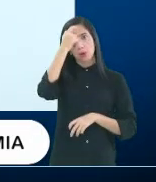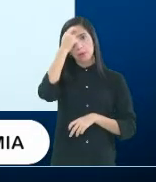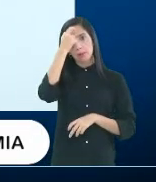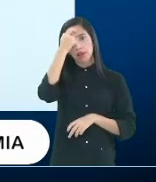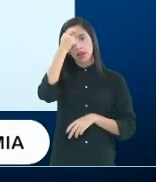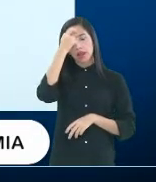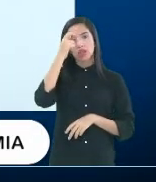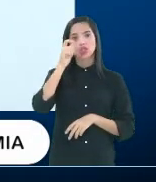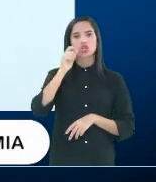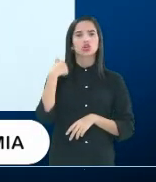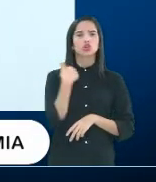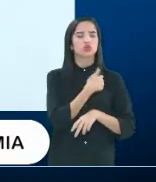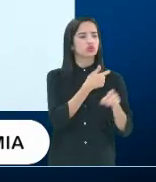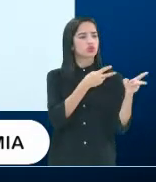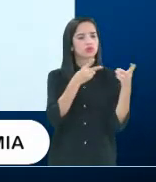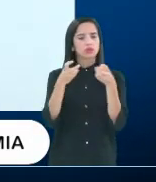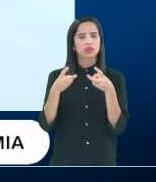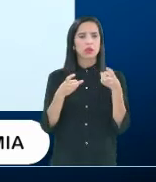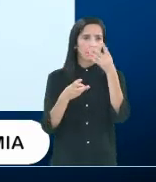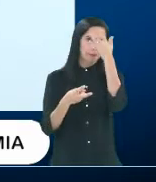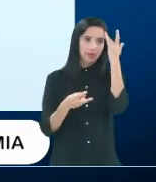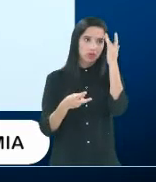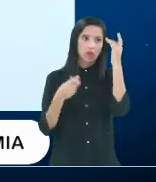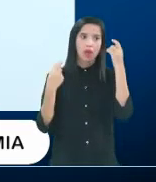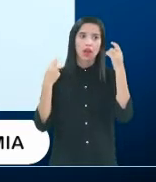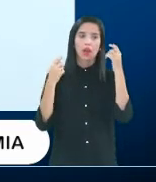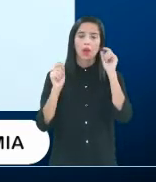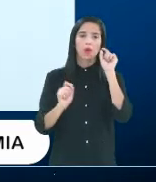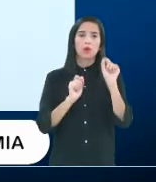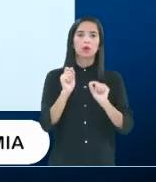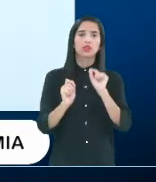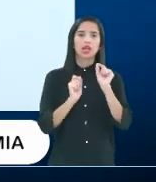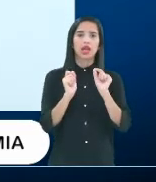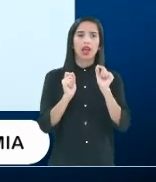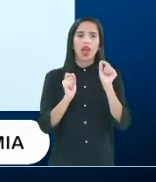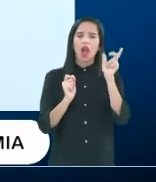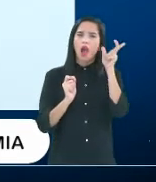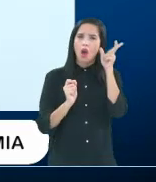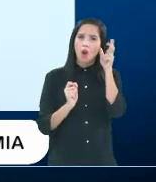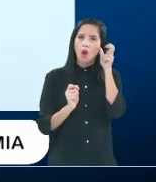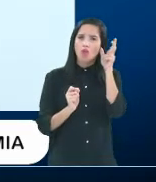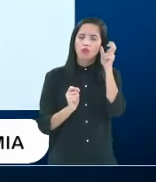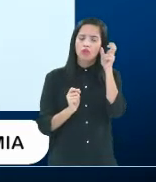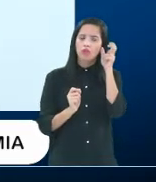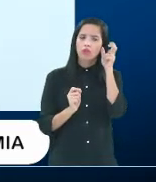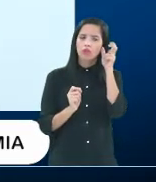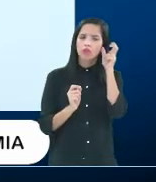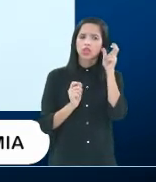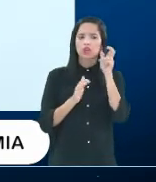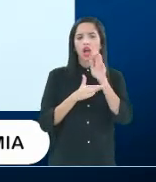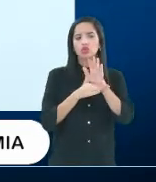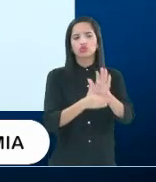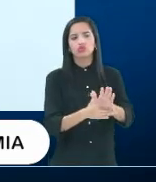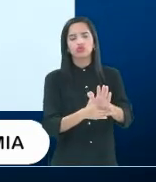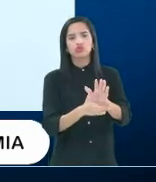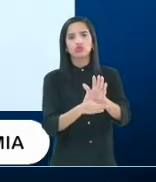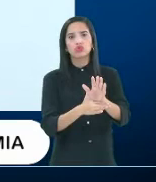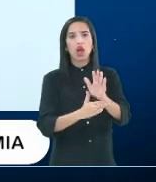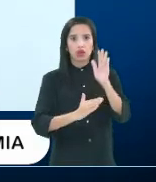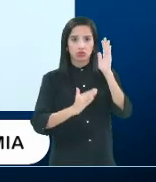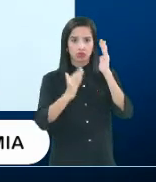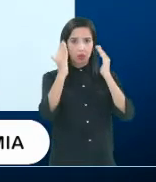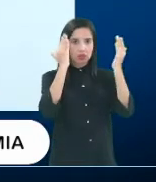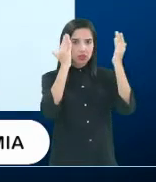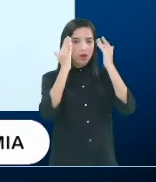quando a gente vê a necessidade que a pessoa também, não só ser escutada, né, fazer a psicoterapia, mas ela